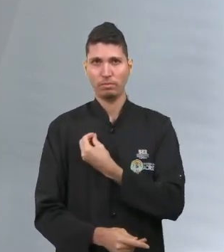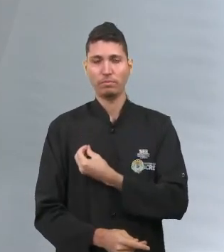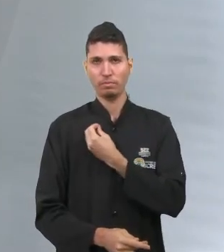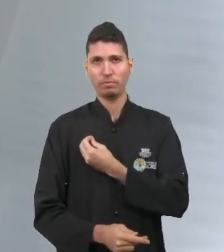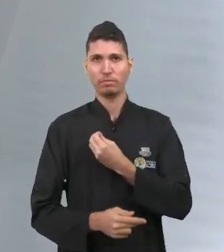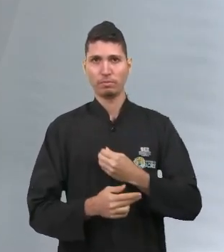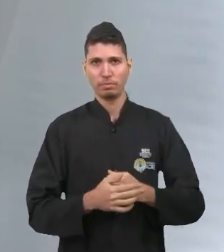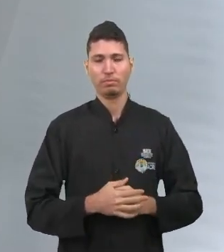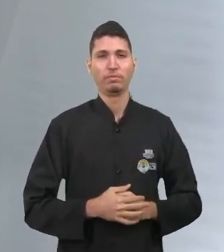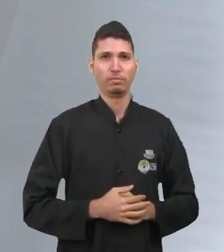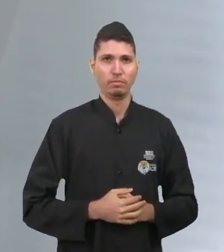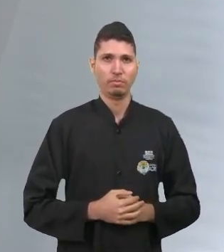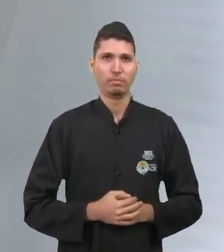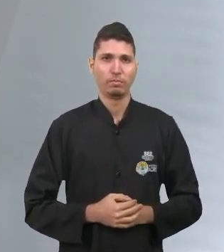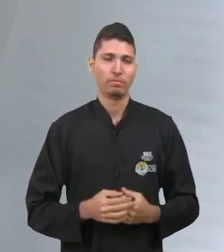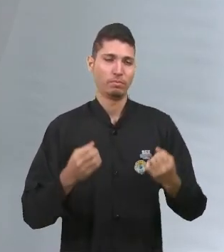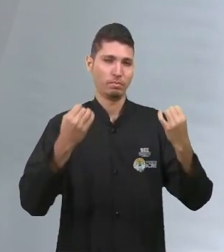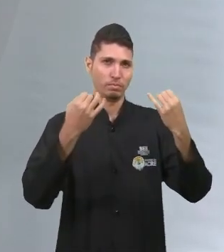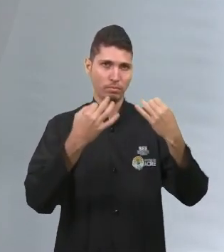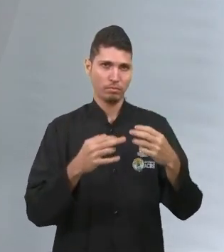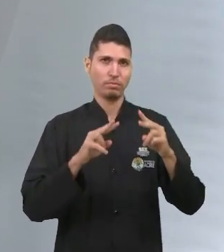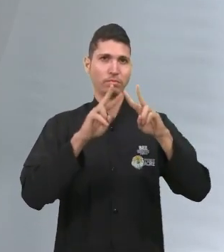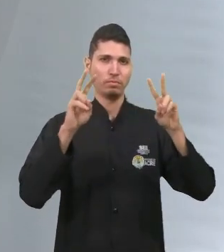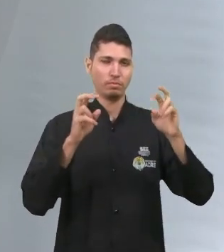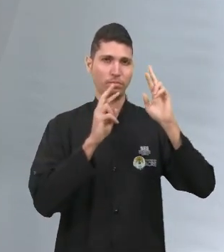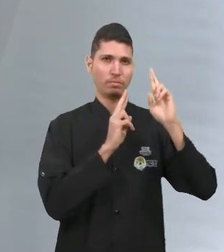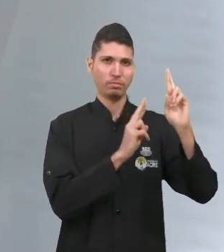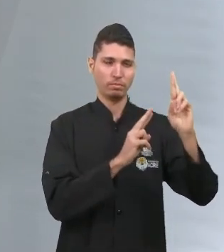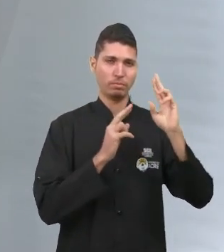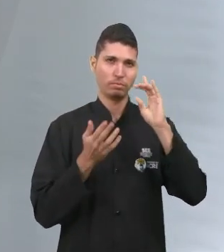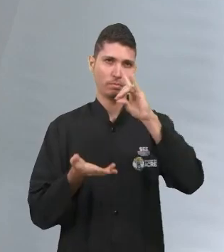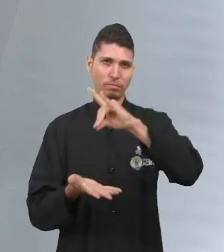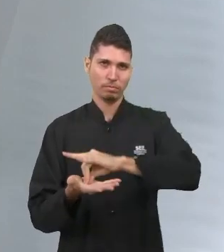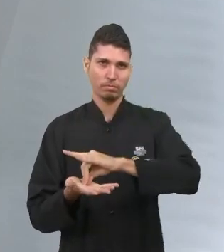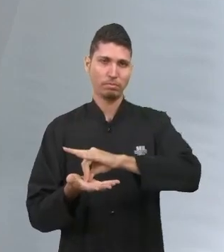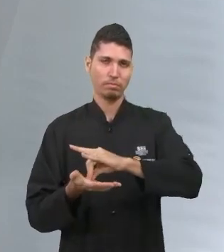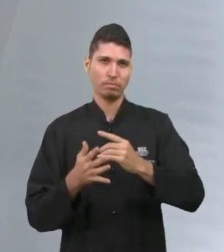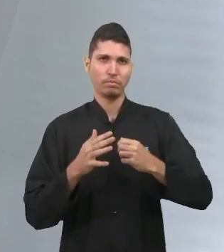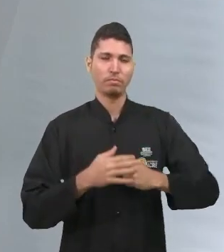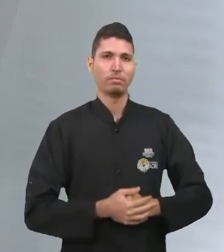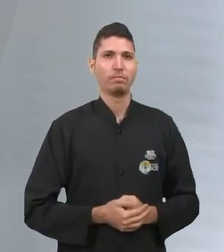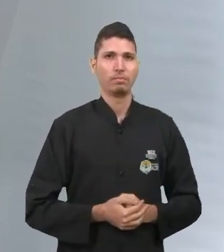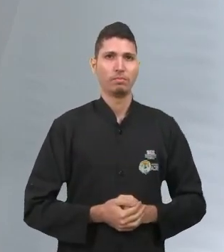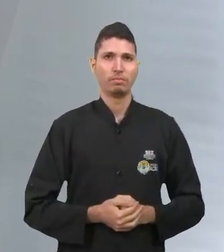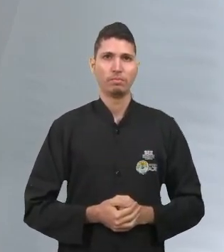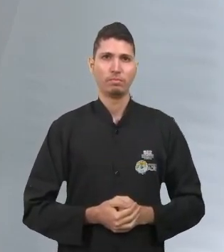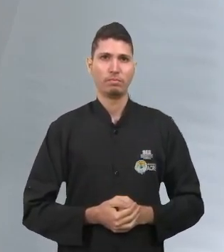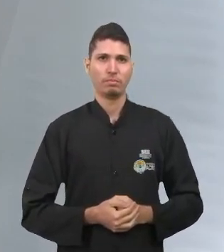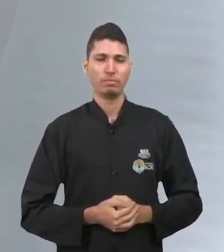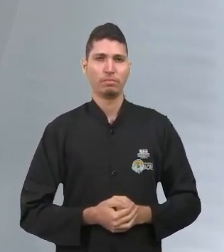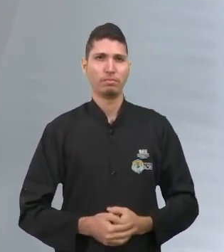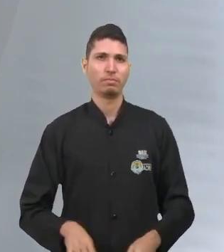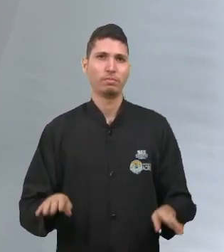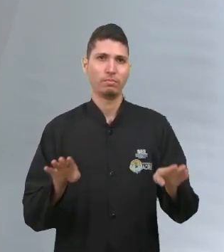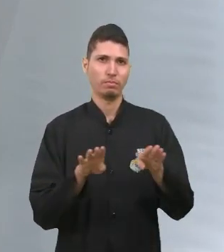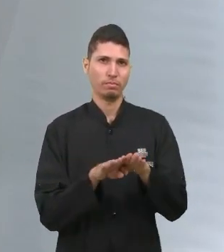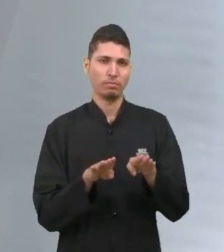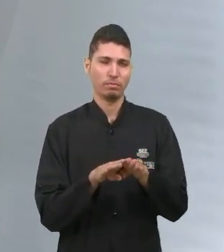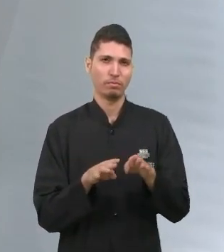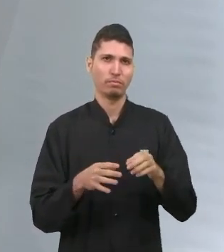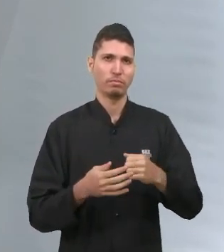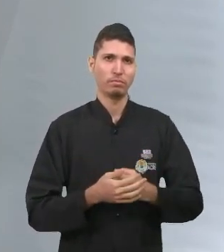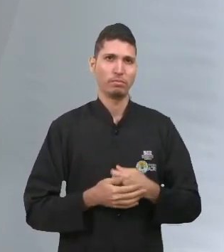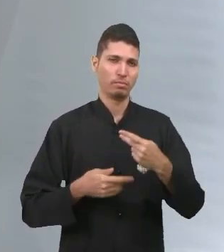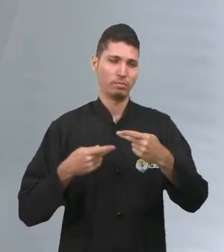falamos um pouco sobre expectativa e realidade, falamos também sobre esse